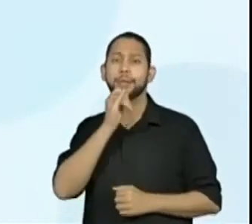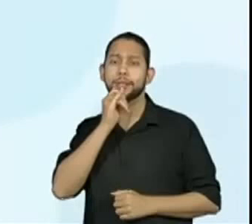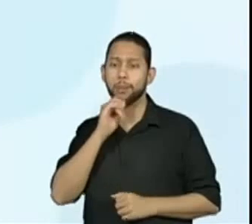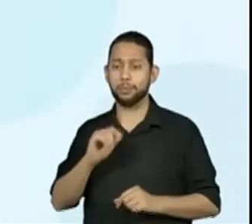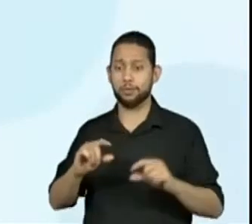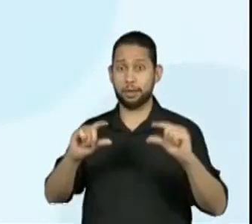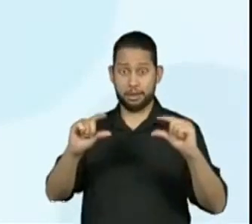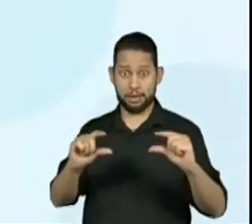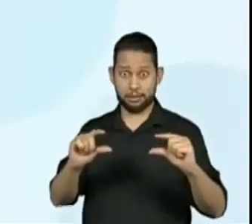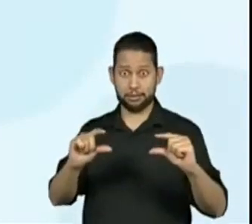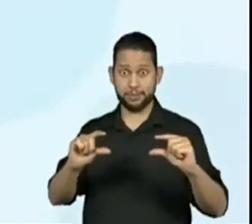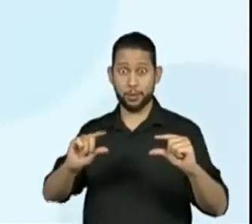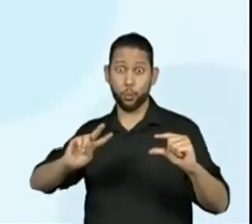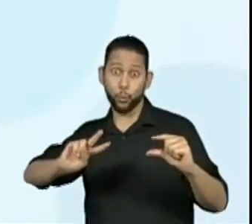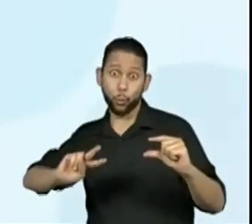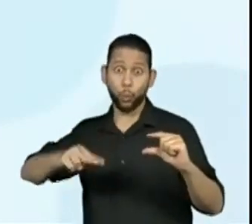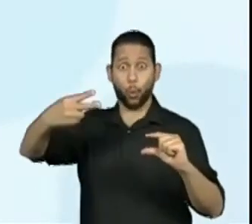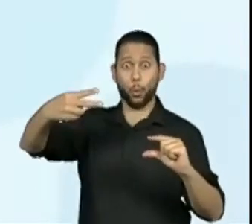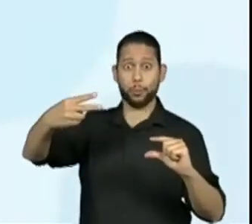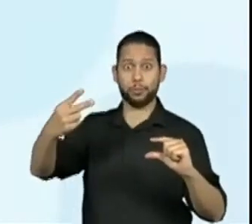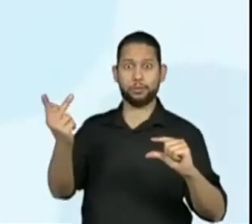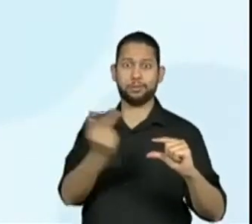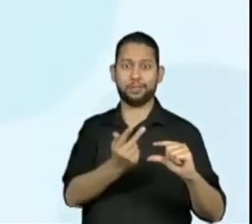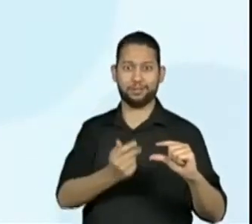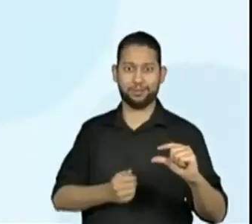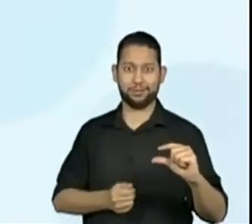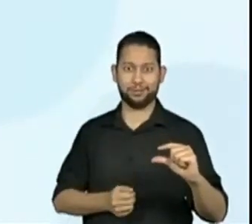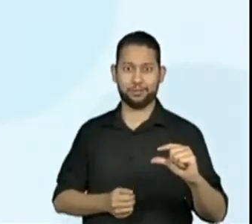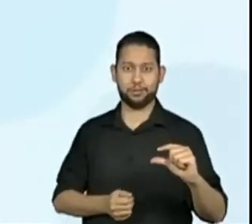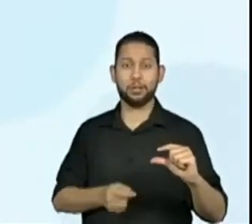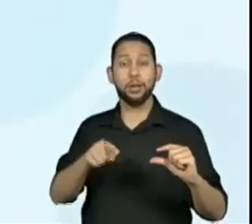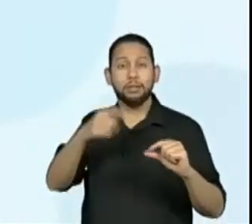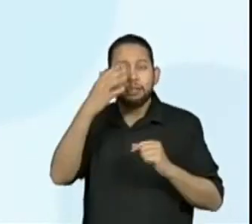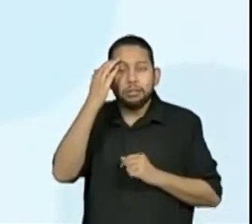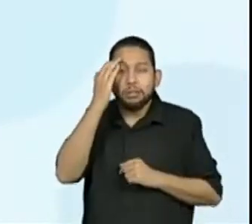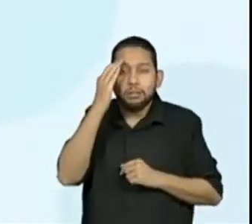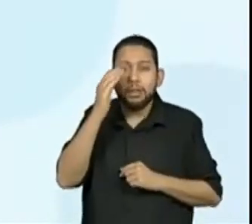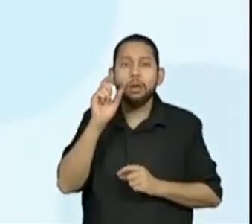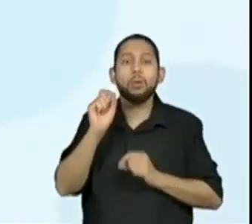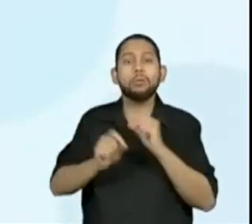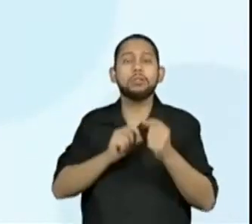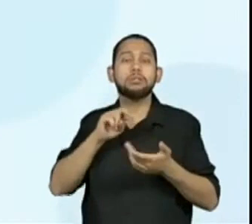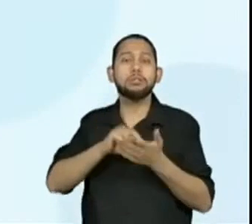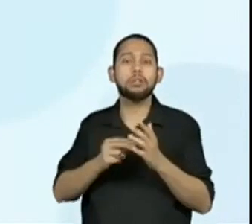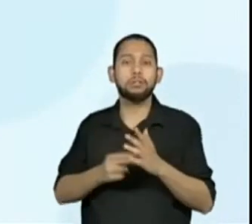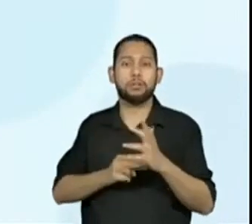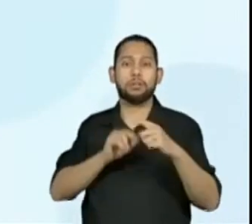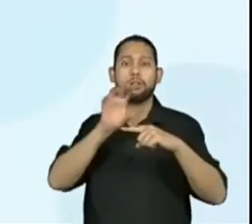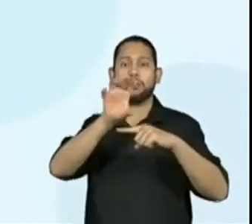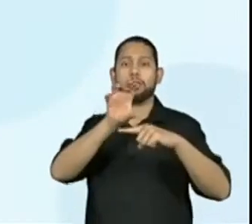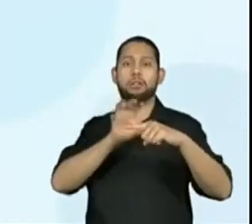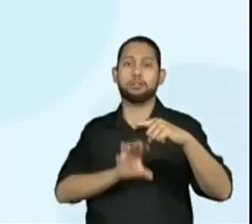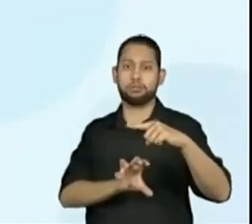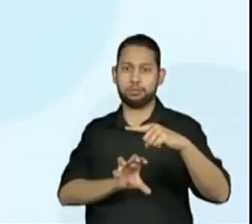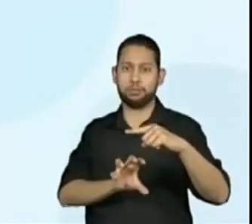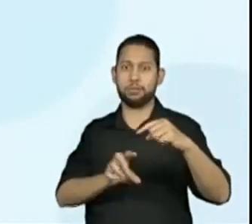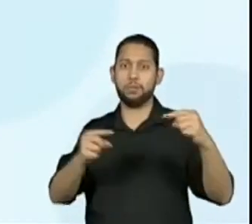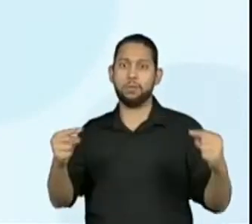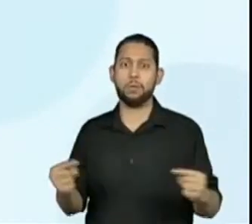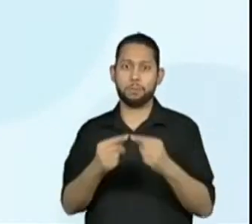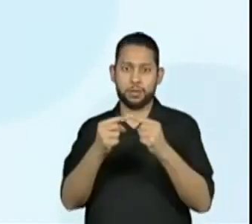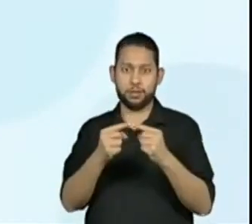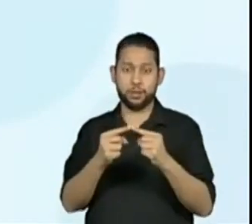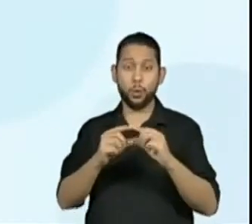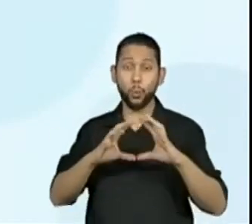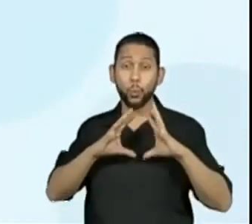o dobro da outra, com compreensão da ideia de razão entre as partes e delas